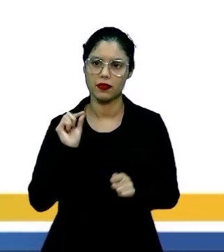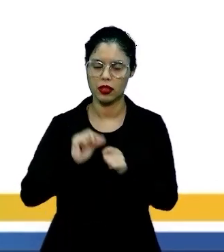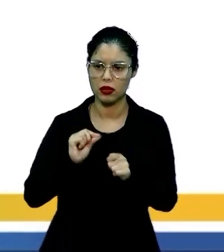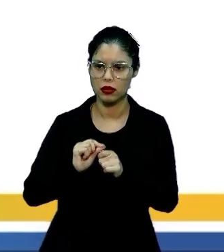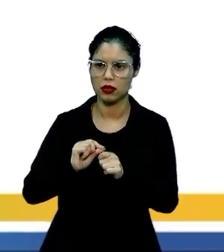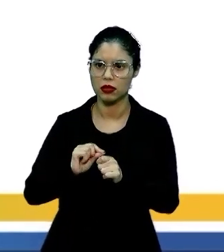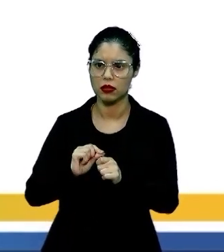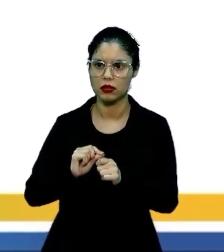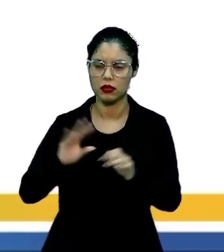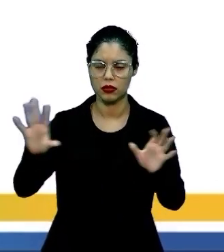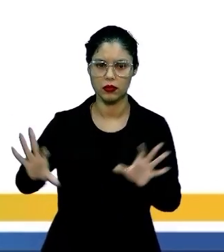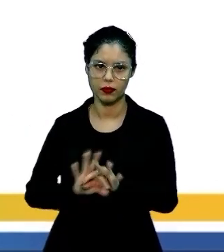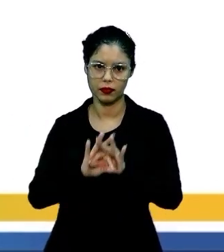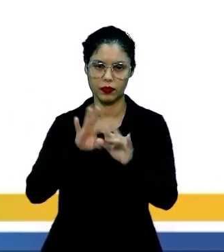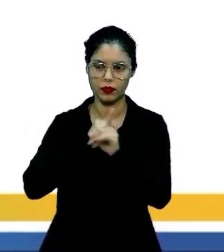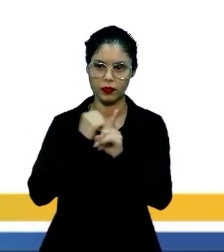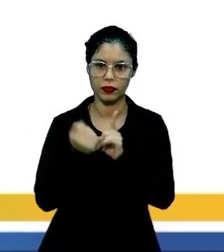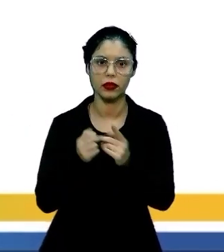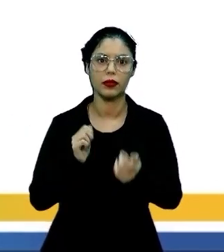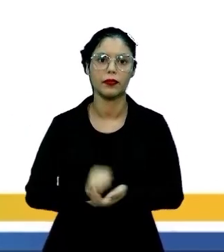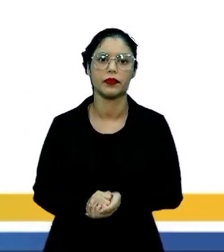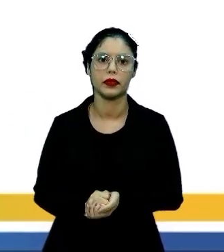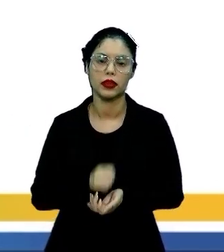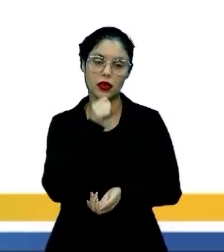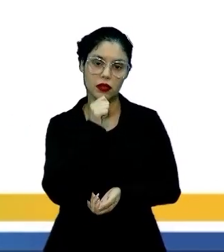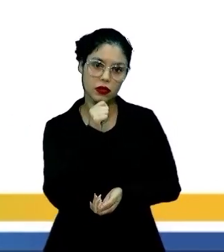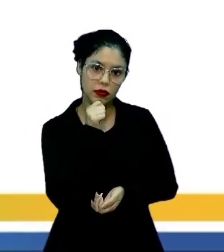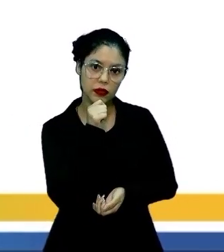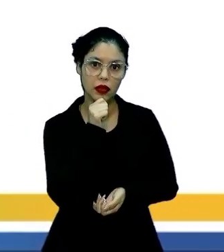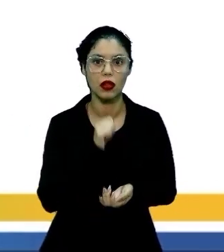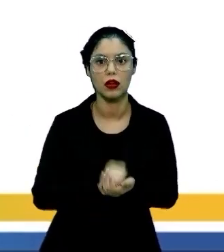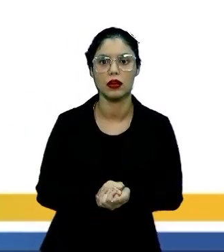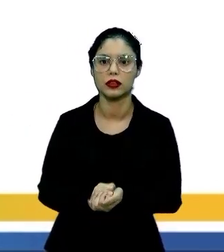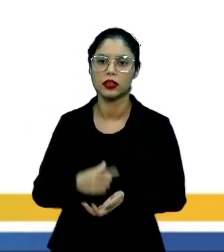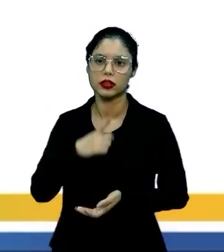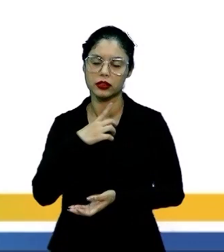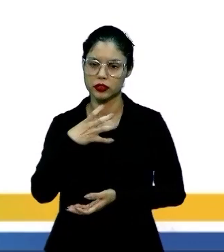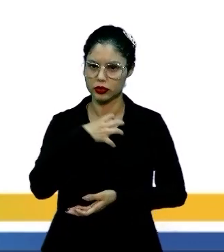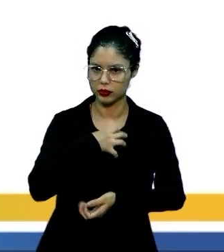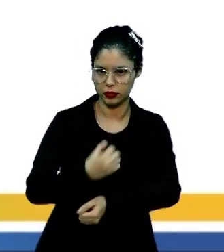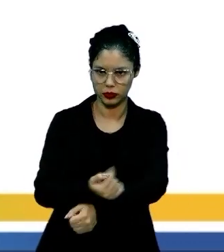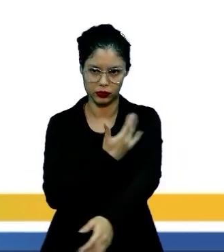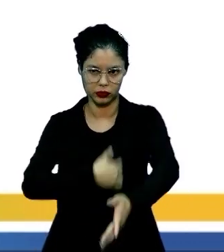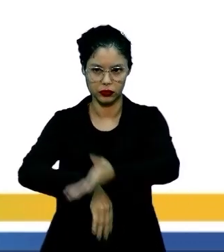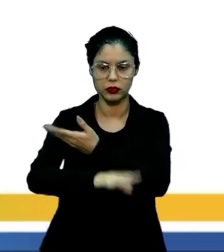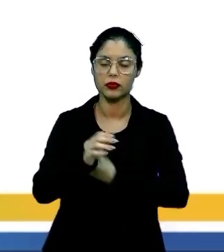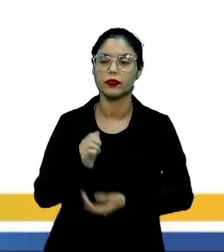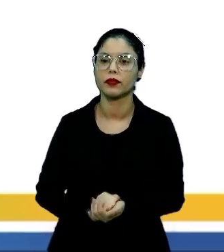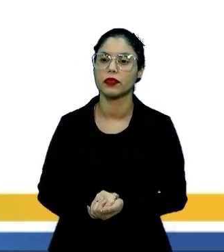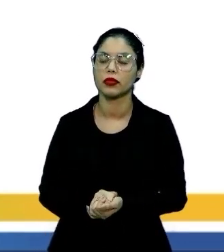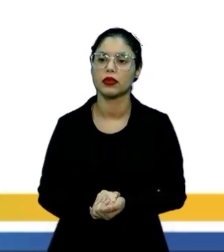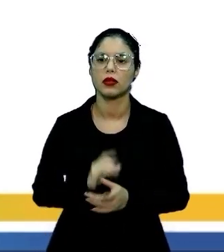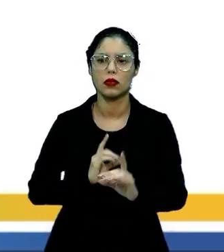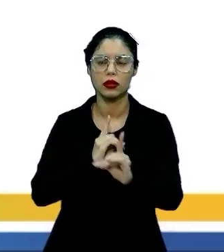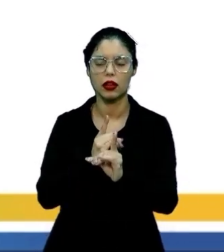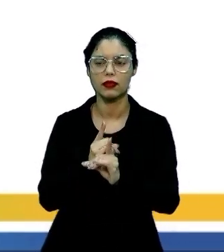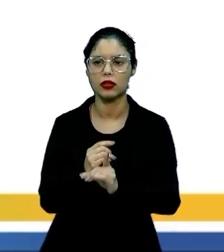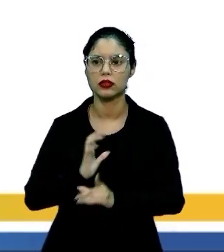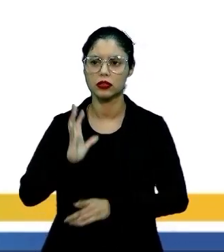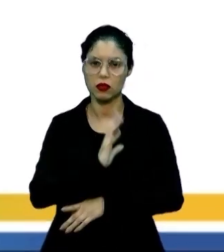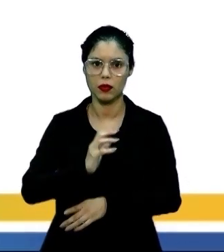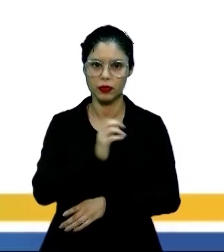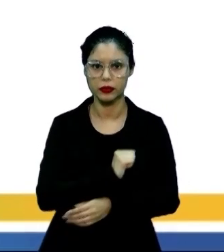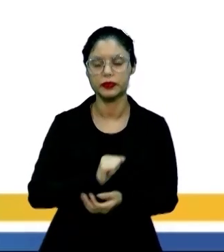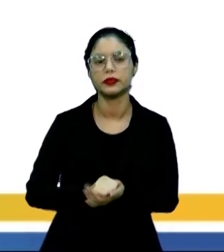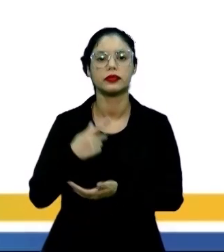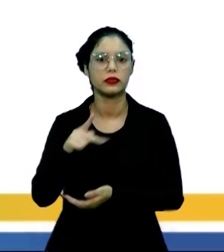efeito das relações sociais. A prova de que o Coutrin tinha sentimentos pios, encontrava-se